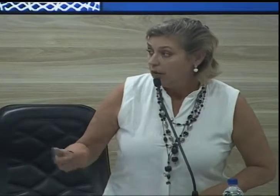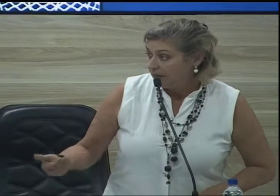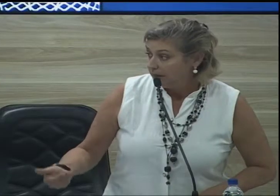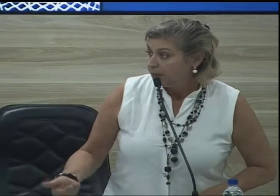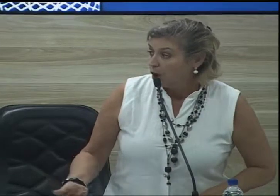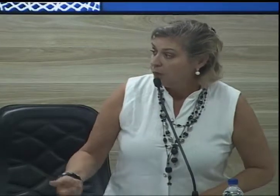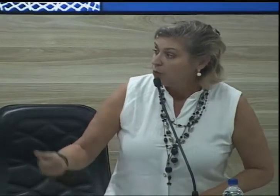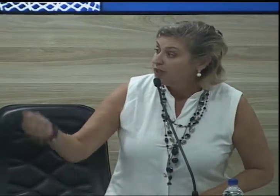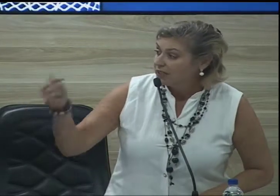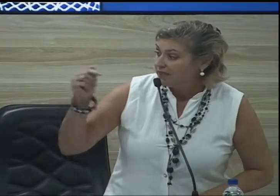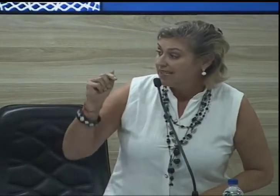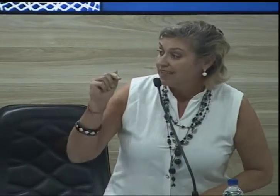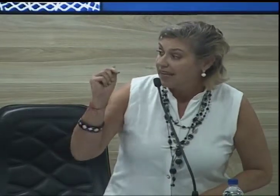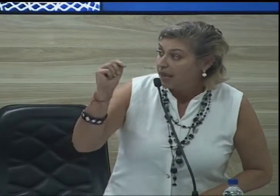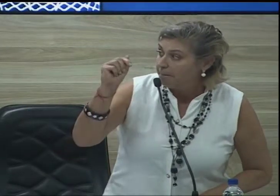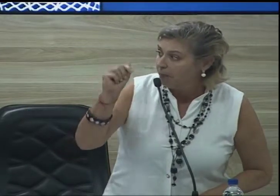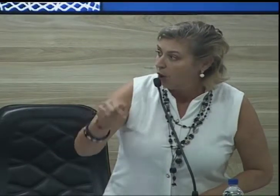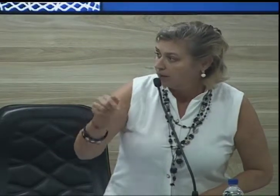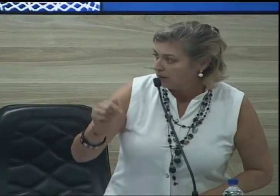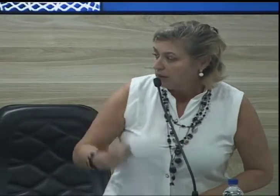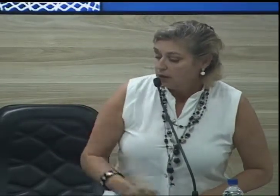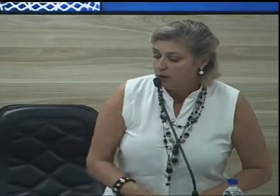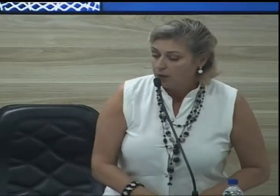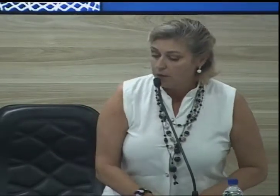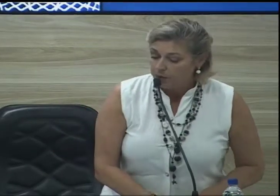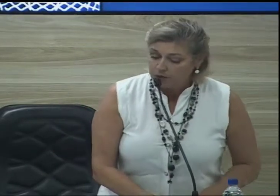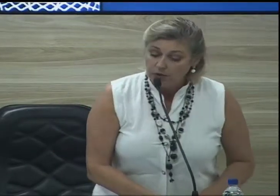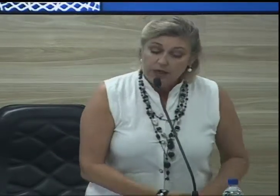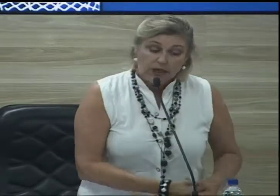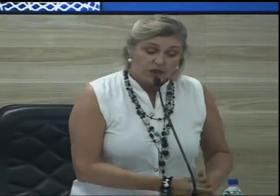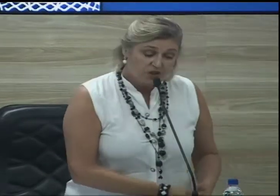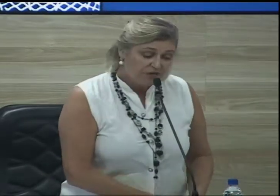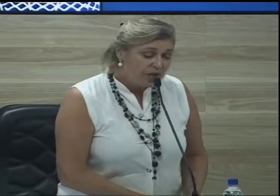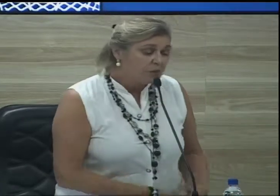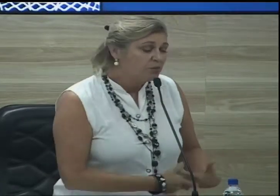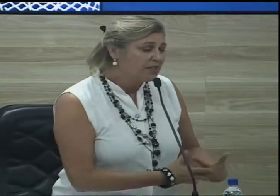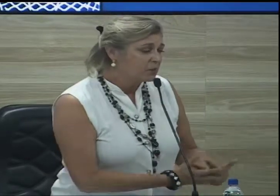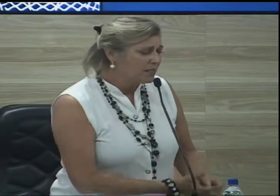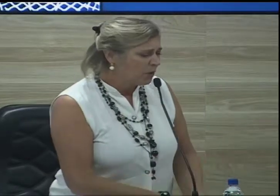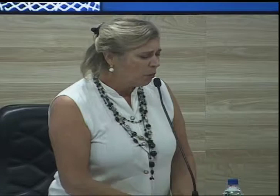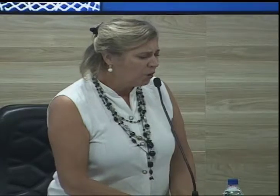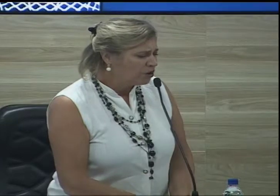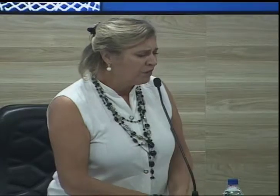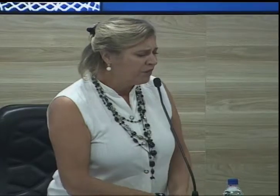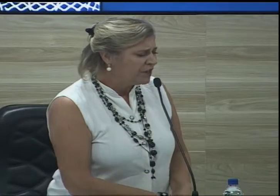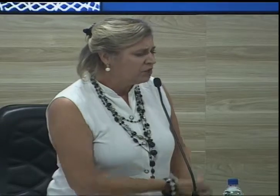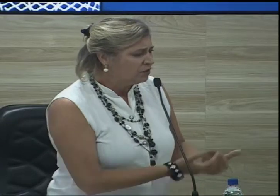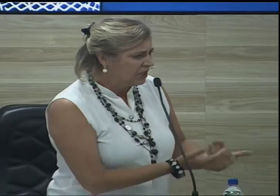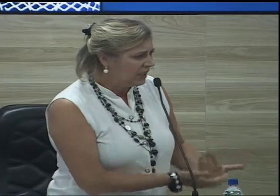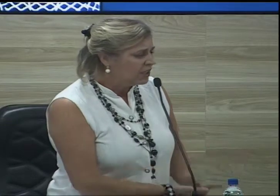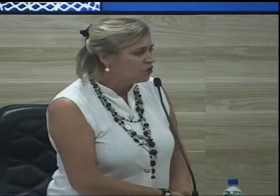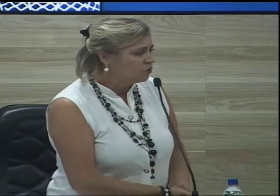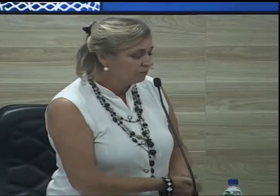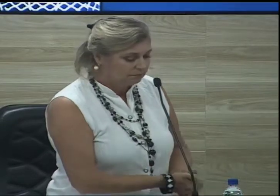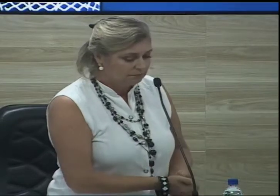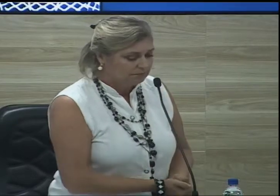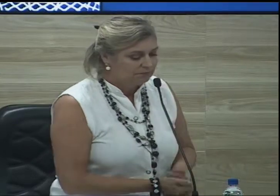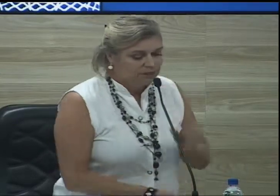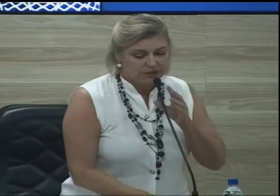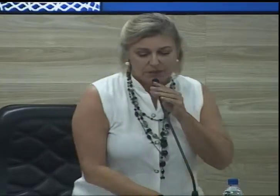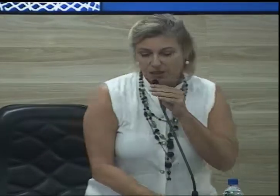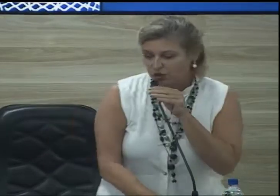local impróprio, muitas vezes até na porta do ecoponto. Nós tivemos uma situação muito difícil de lixo